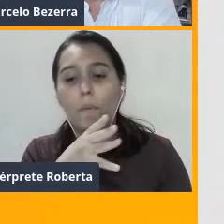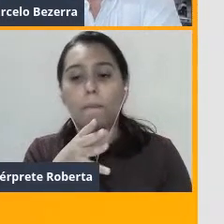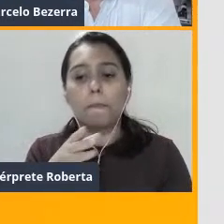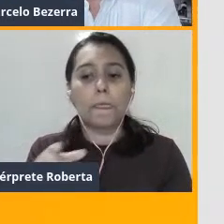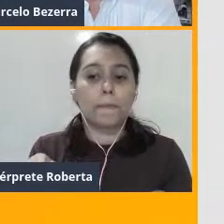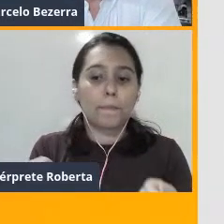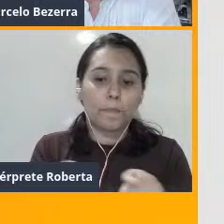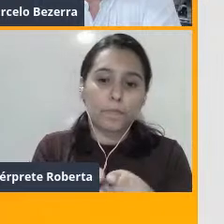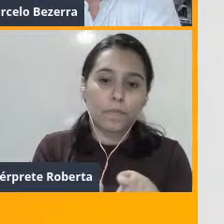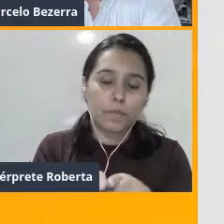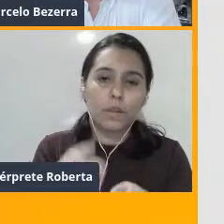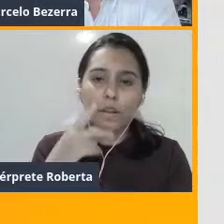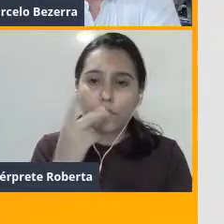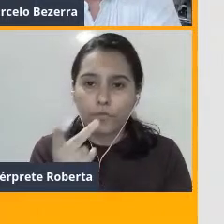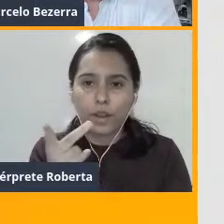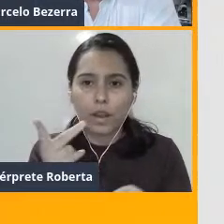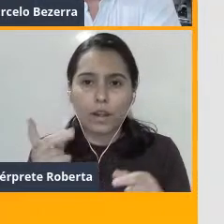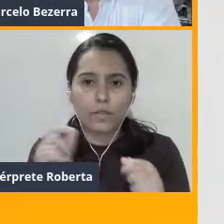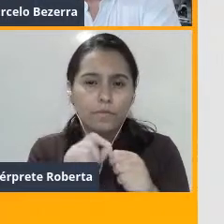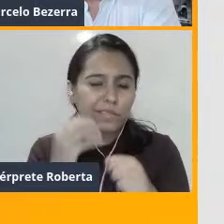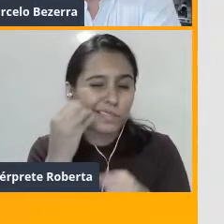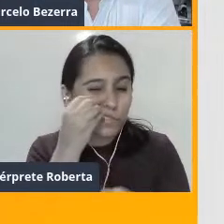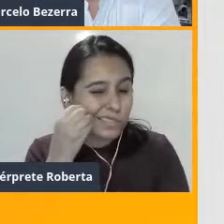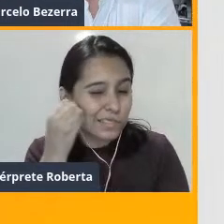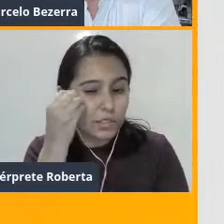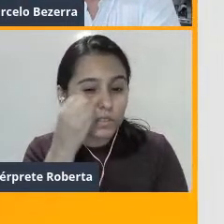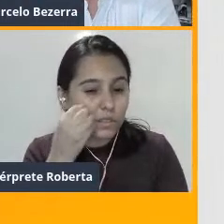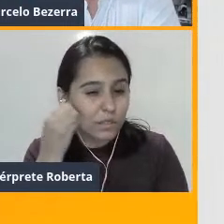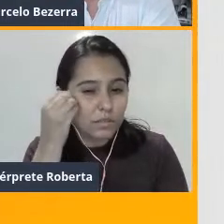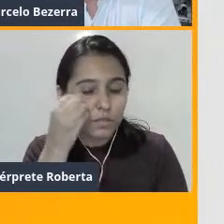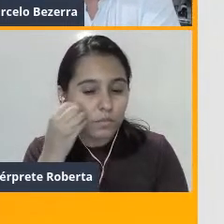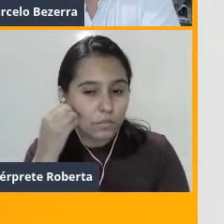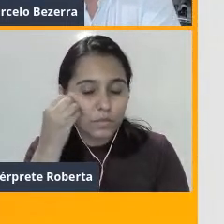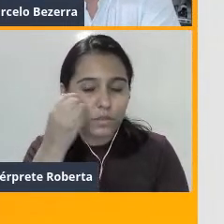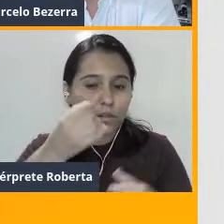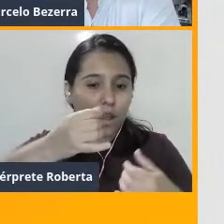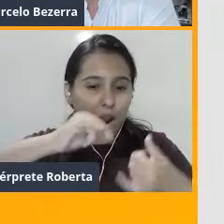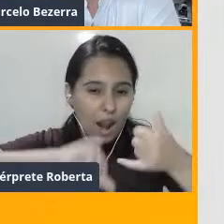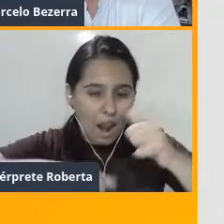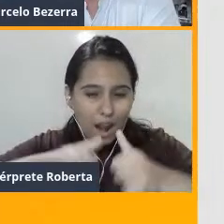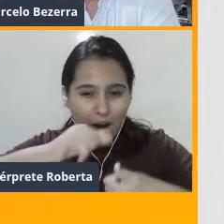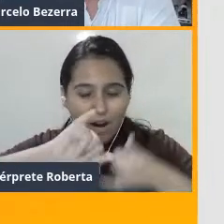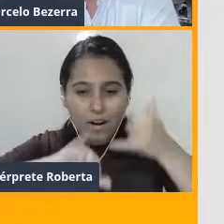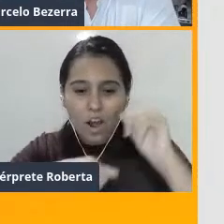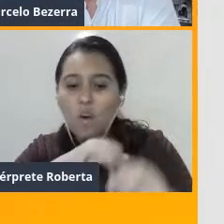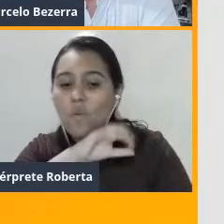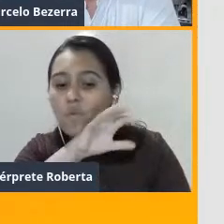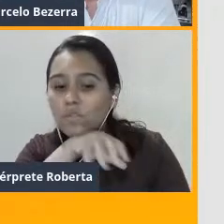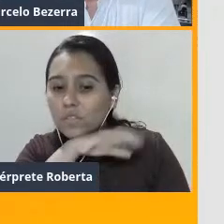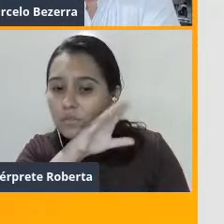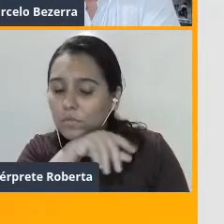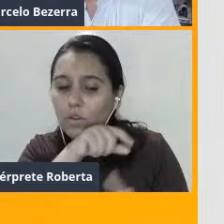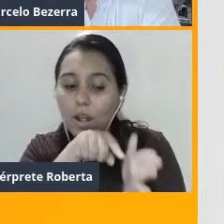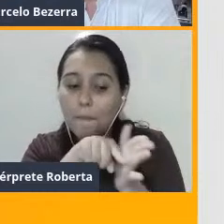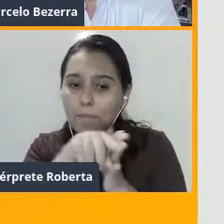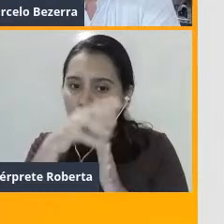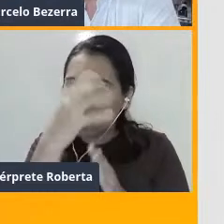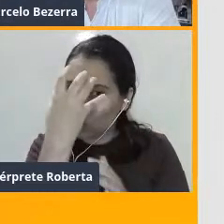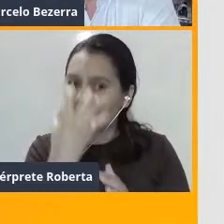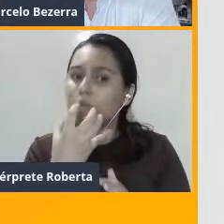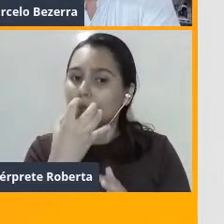tipo de experimentação com o animal em instituições sérias, de pesquisas sérias, elas